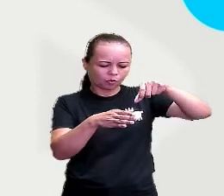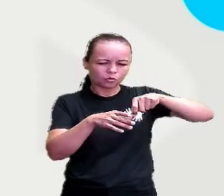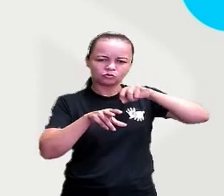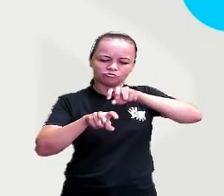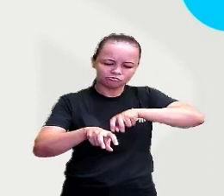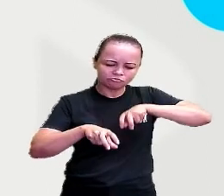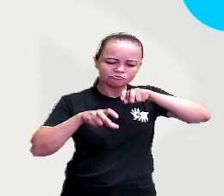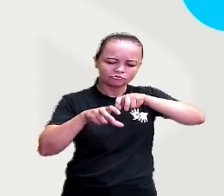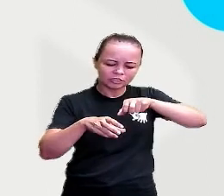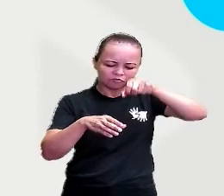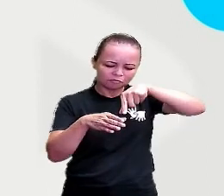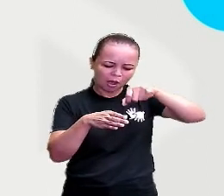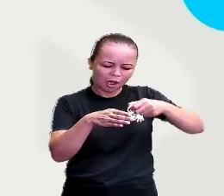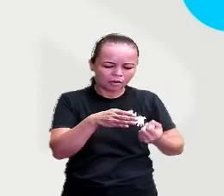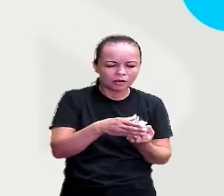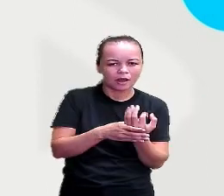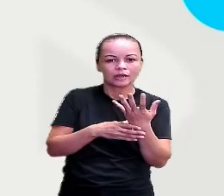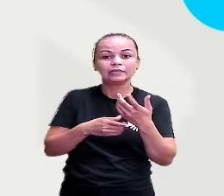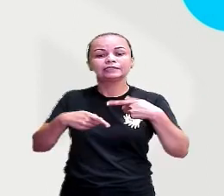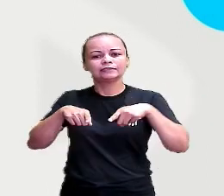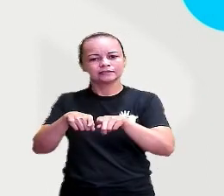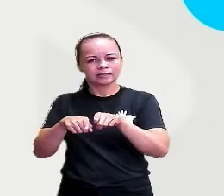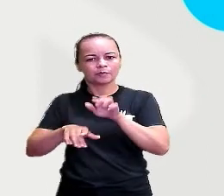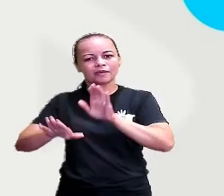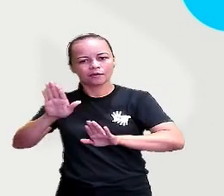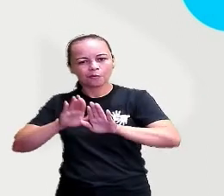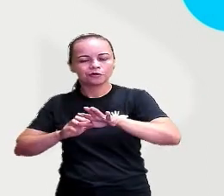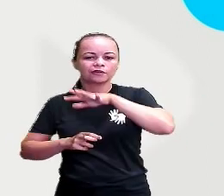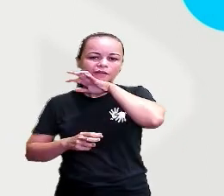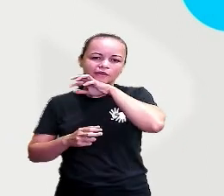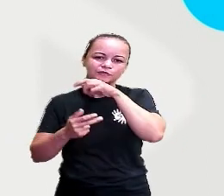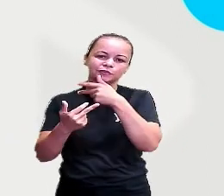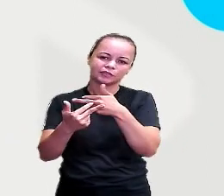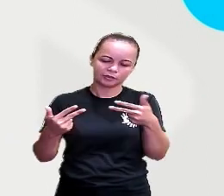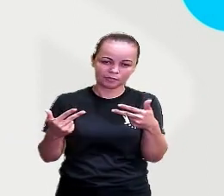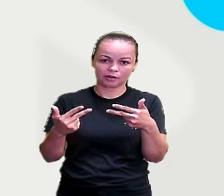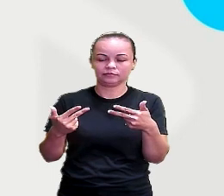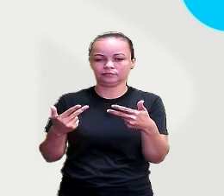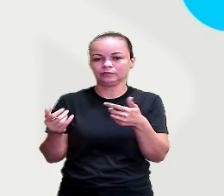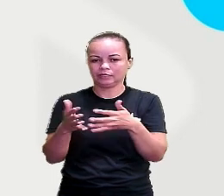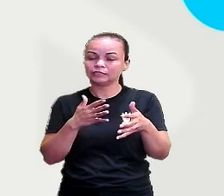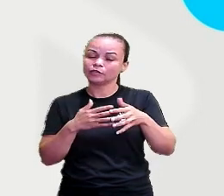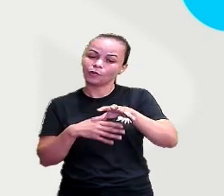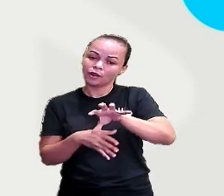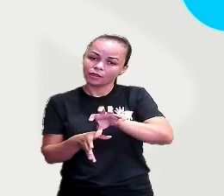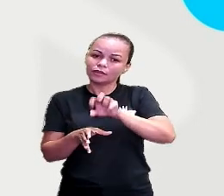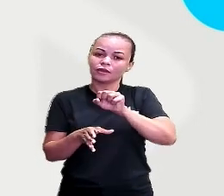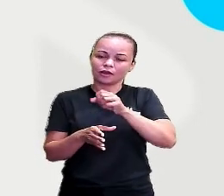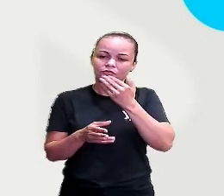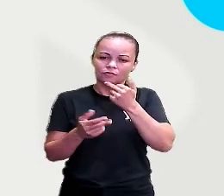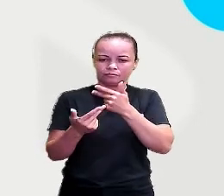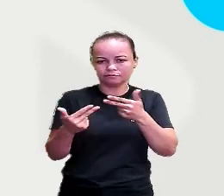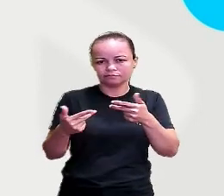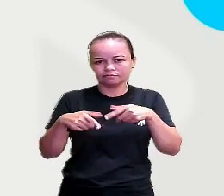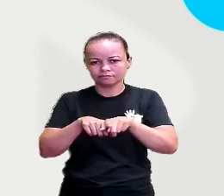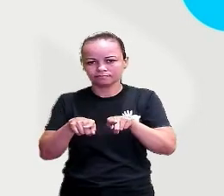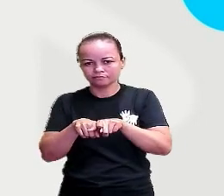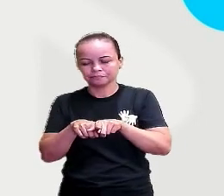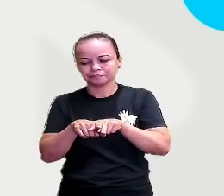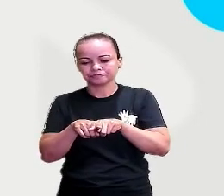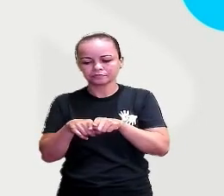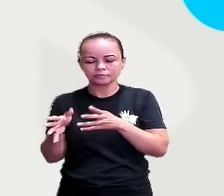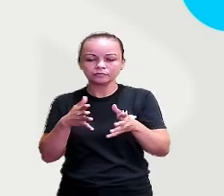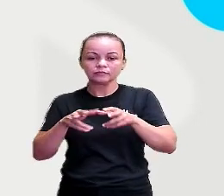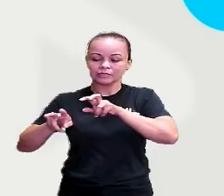alimento, como também a domesticar os animais, certo? Então, dos animais, eles tiravam também o alimento. Então, a